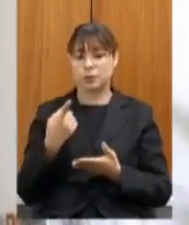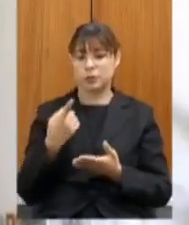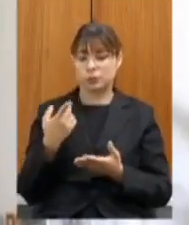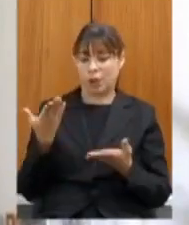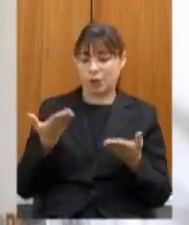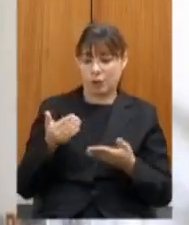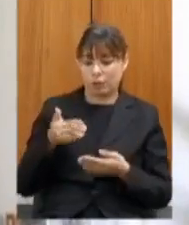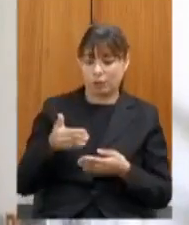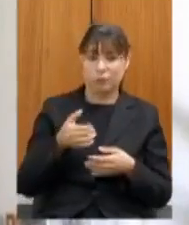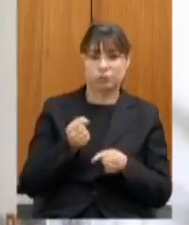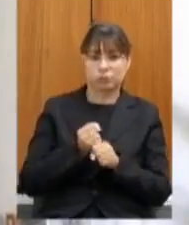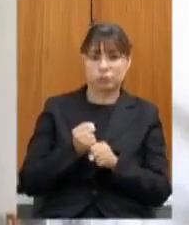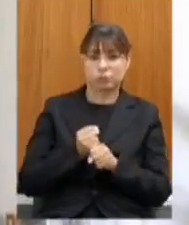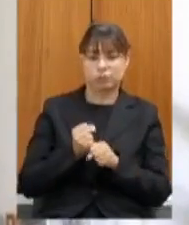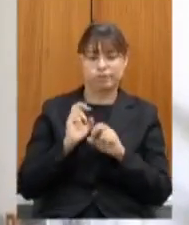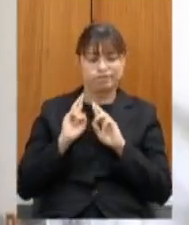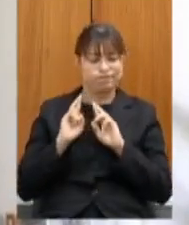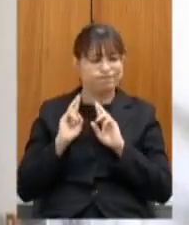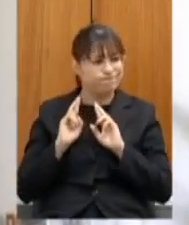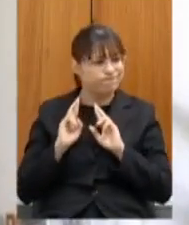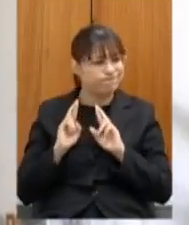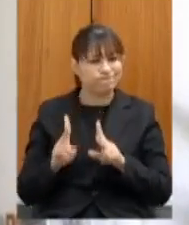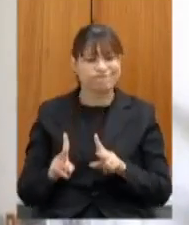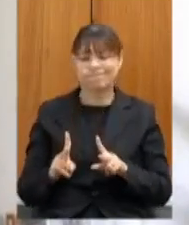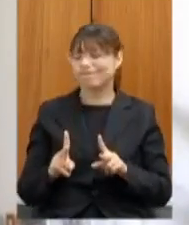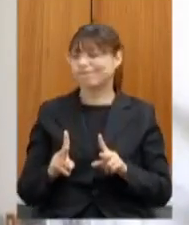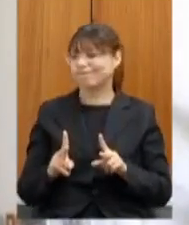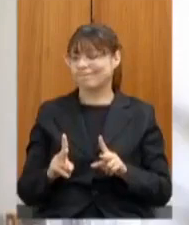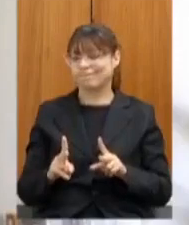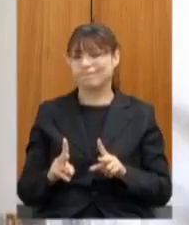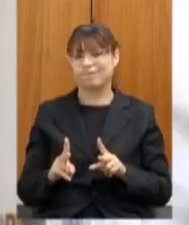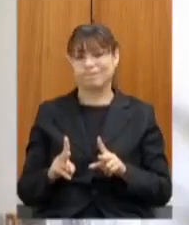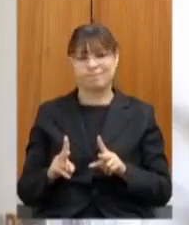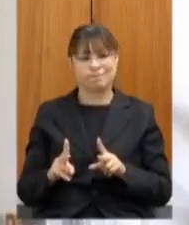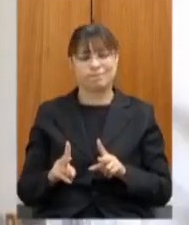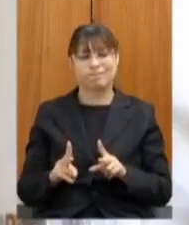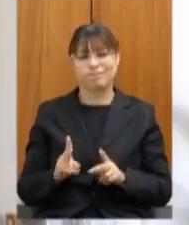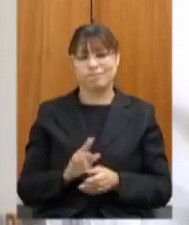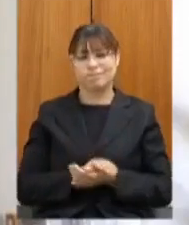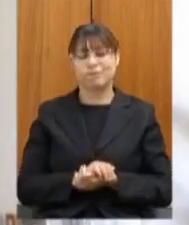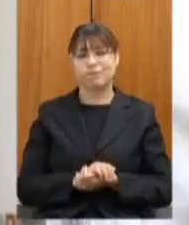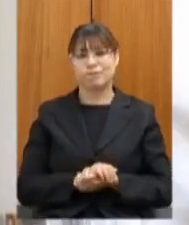totalmente atípico totalmente diferente e